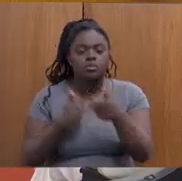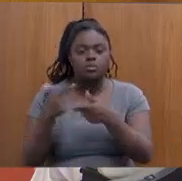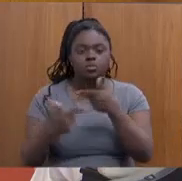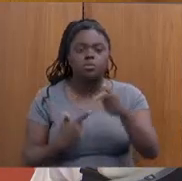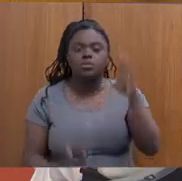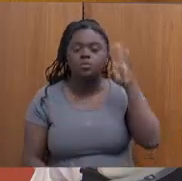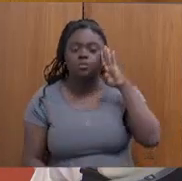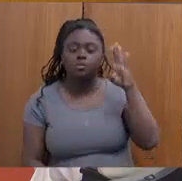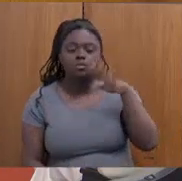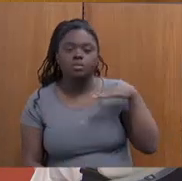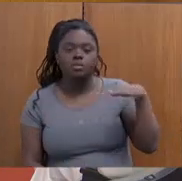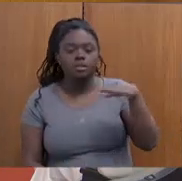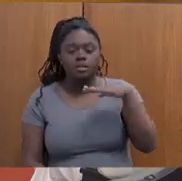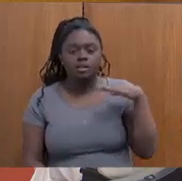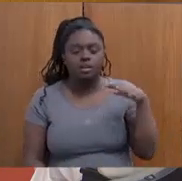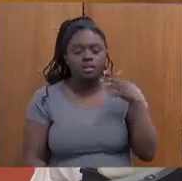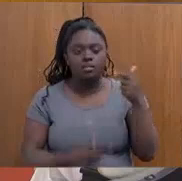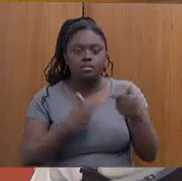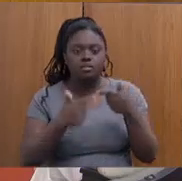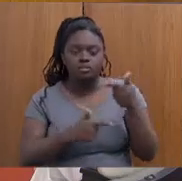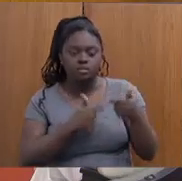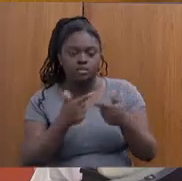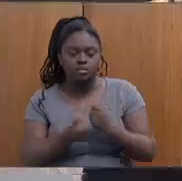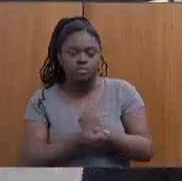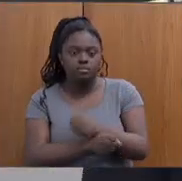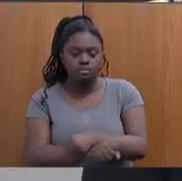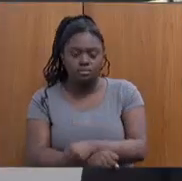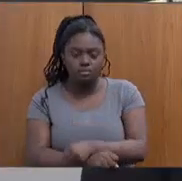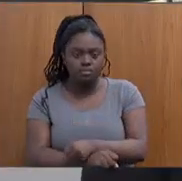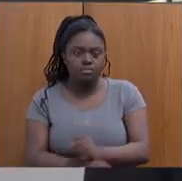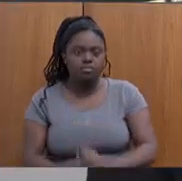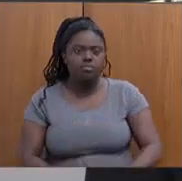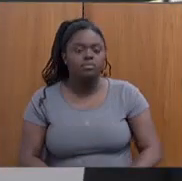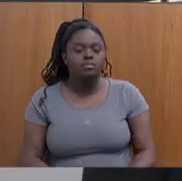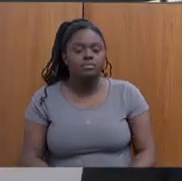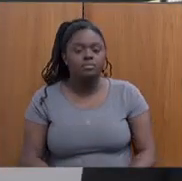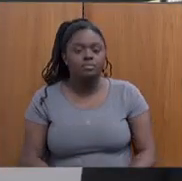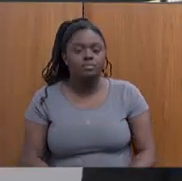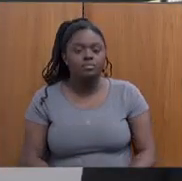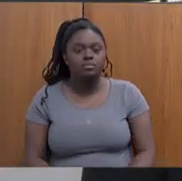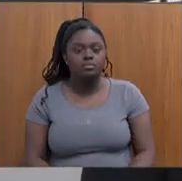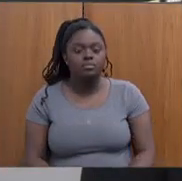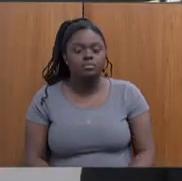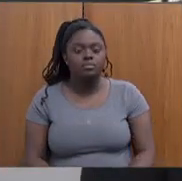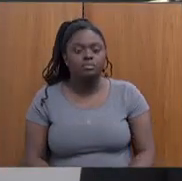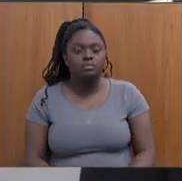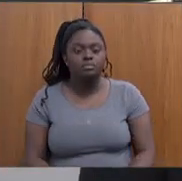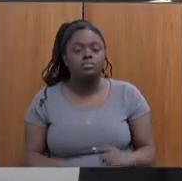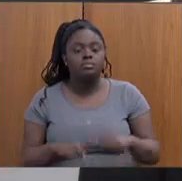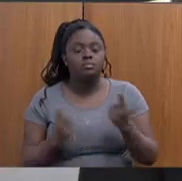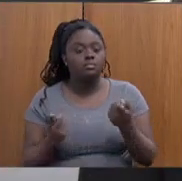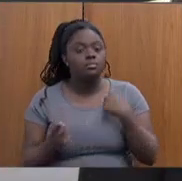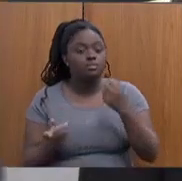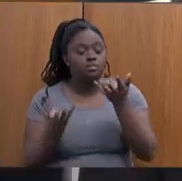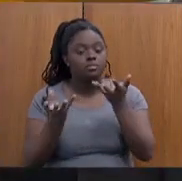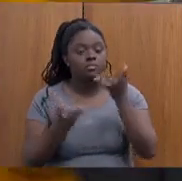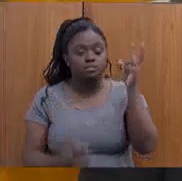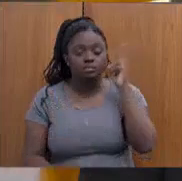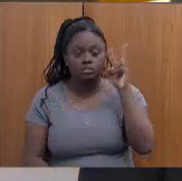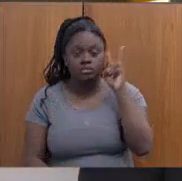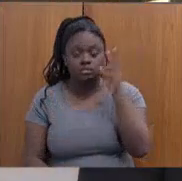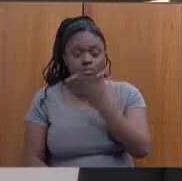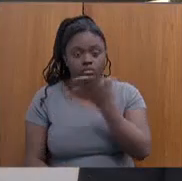à questão do trabalho escravo. Mas eu queria lembrar aqui que durante a